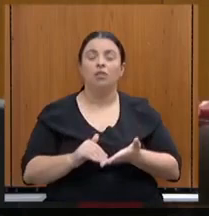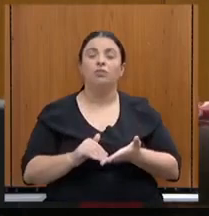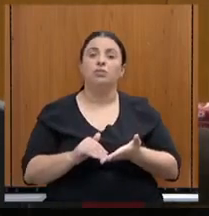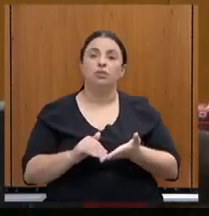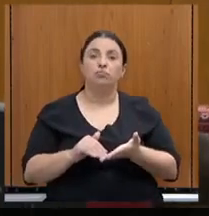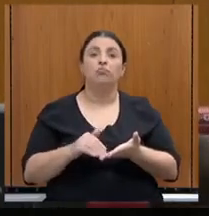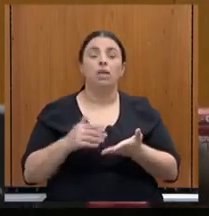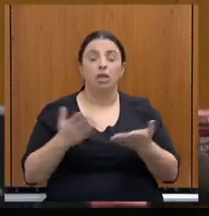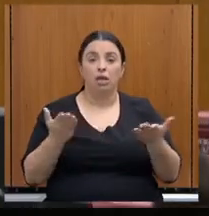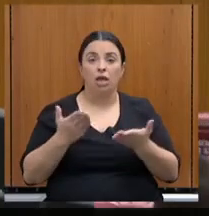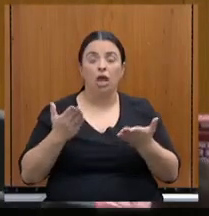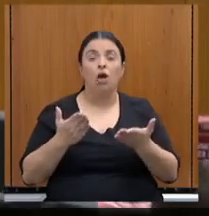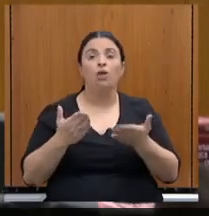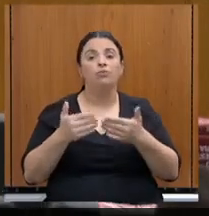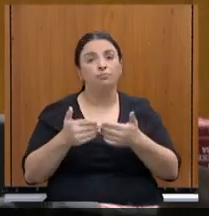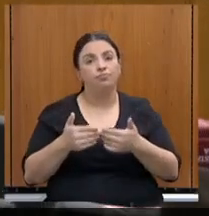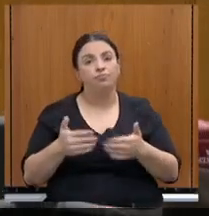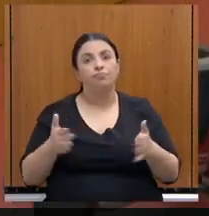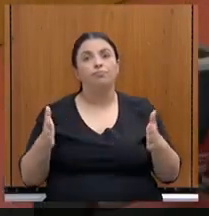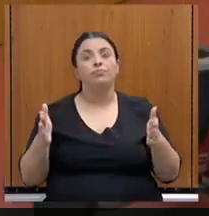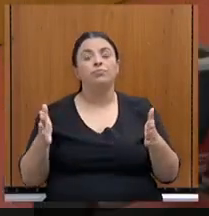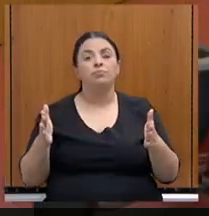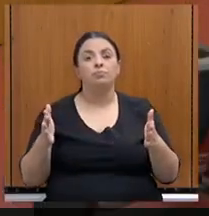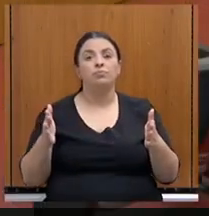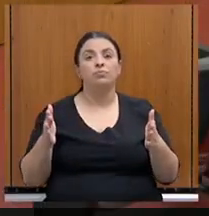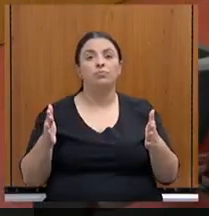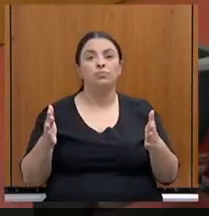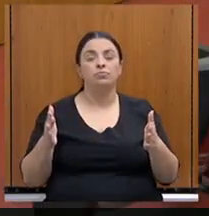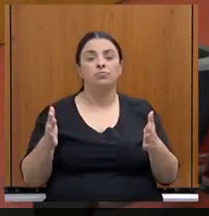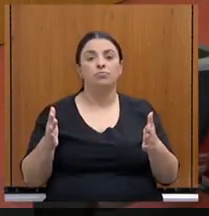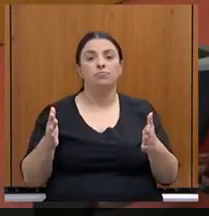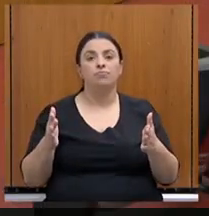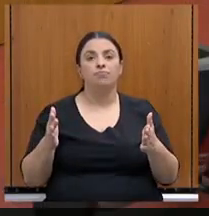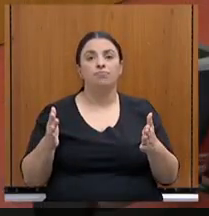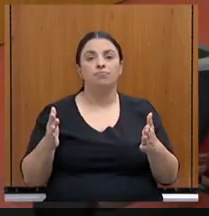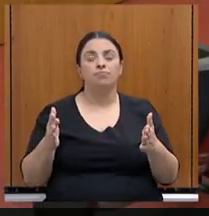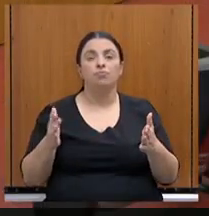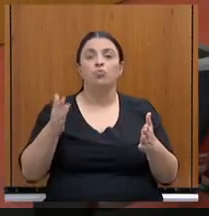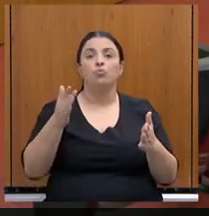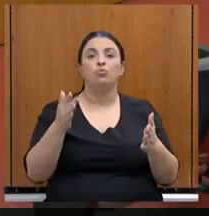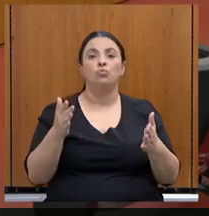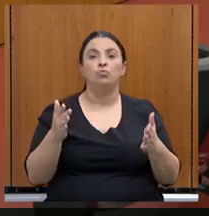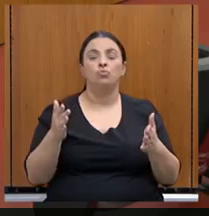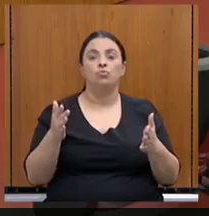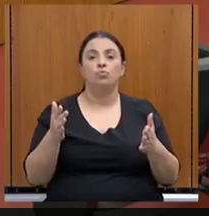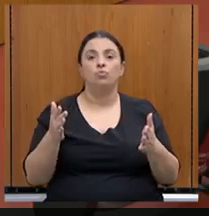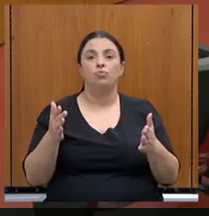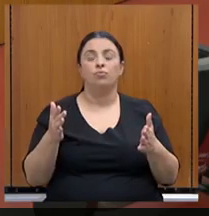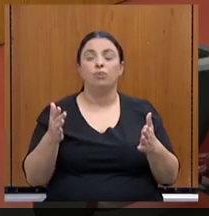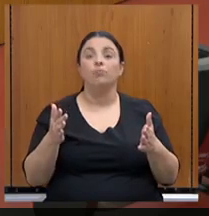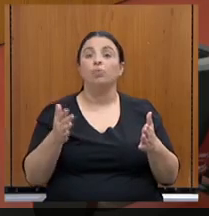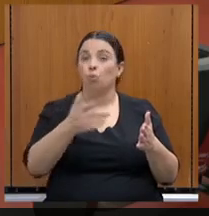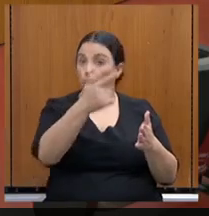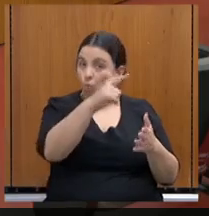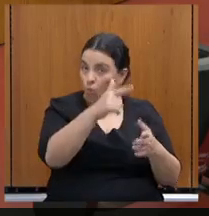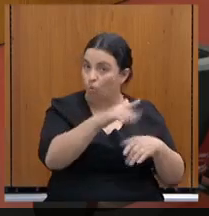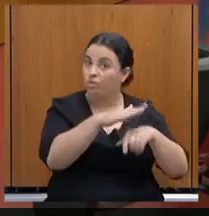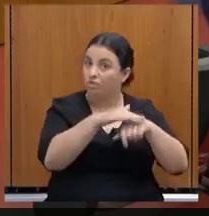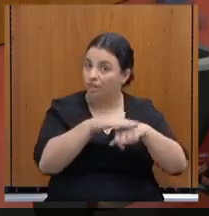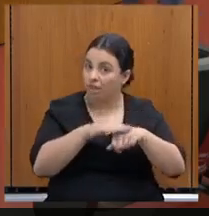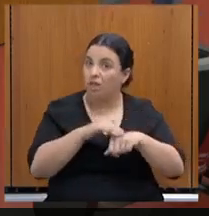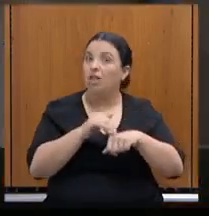passar, então, os outros secretários que estão programados também para ser ouvidos